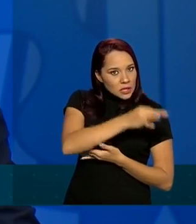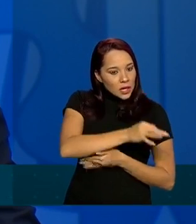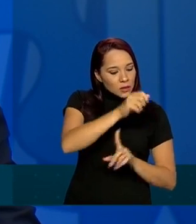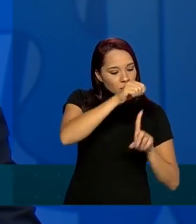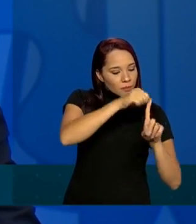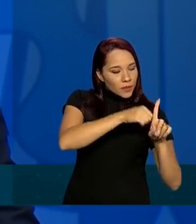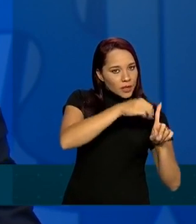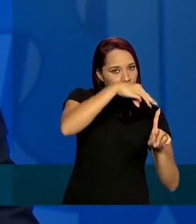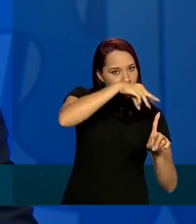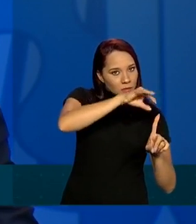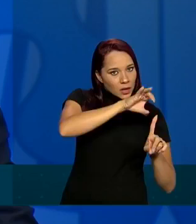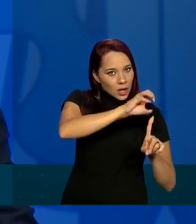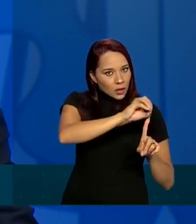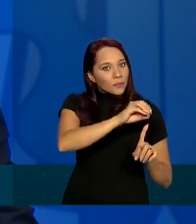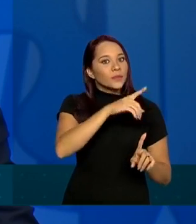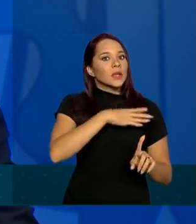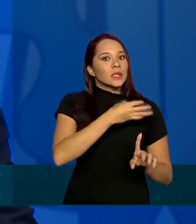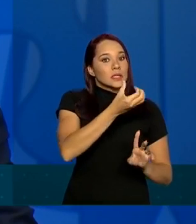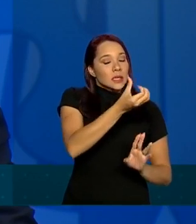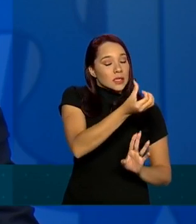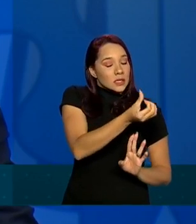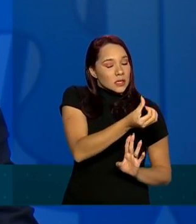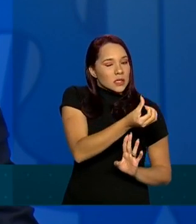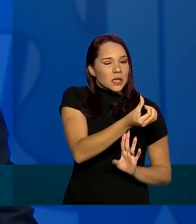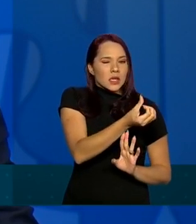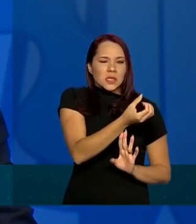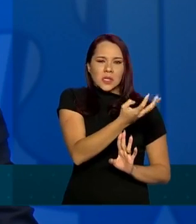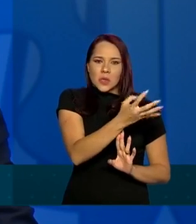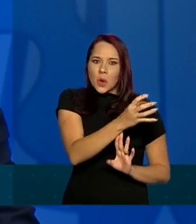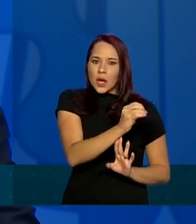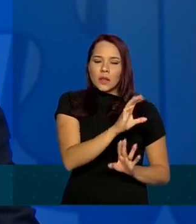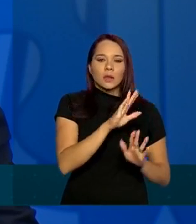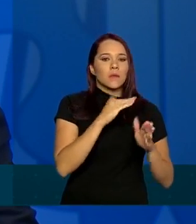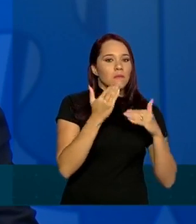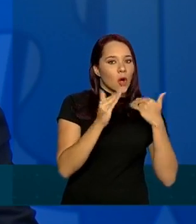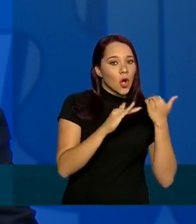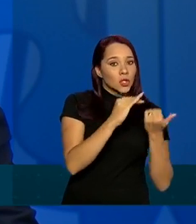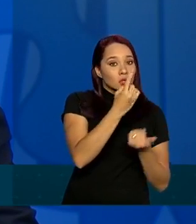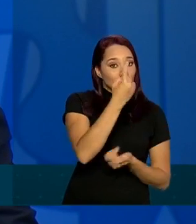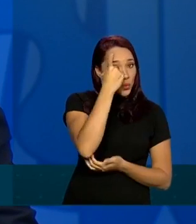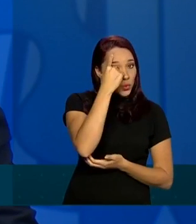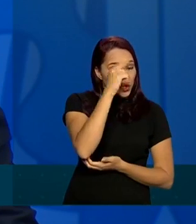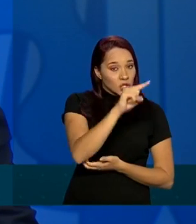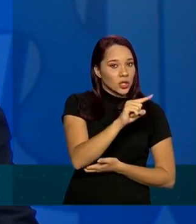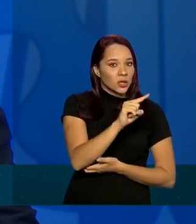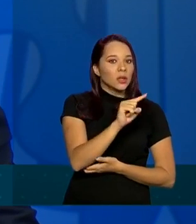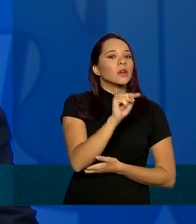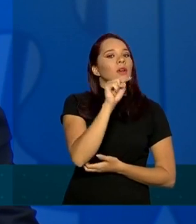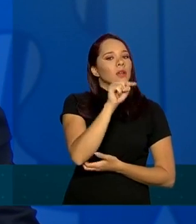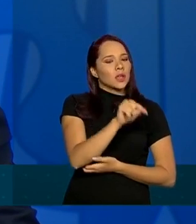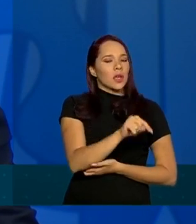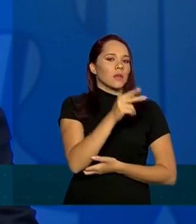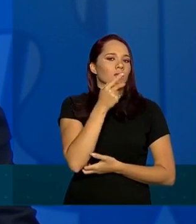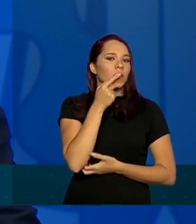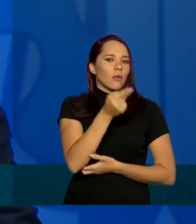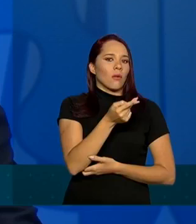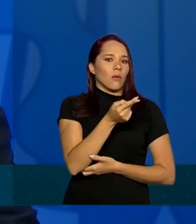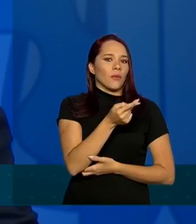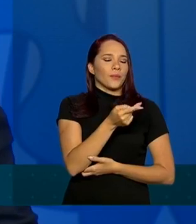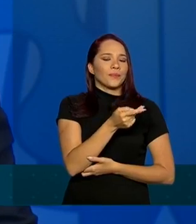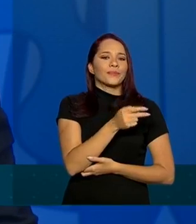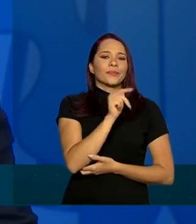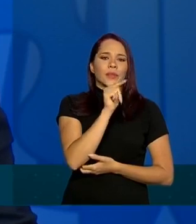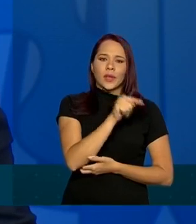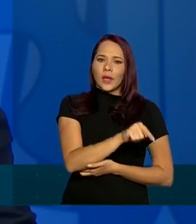em maio com 600 e poucos óbitos 640 óbitos num dia que foi aquele dia que a gente que foi